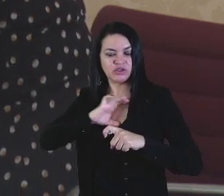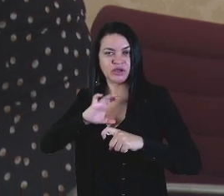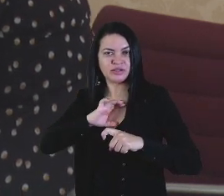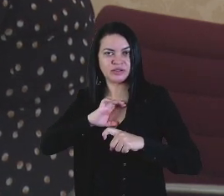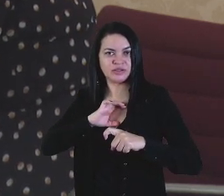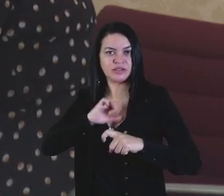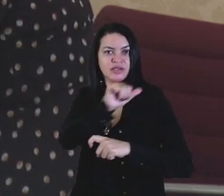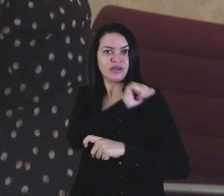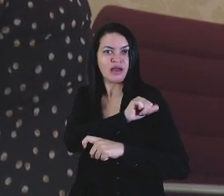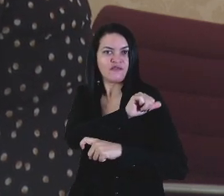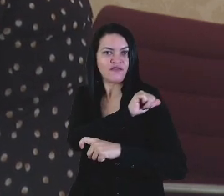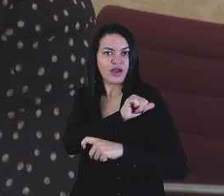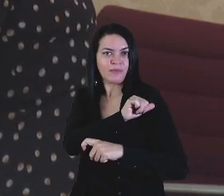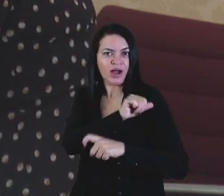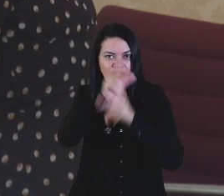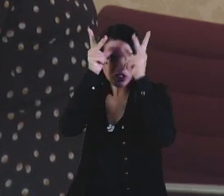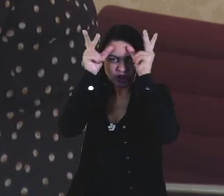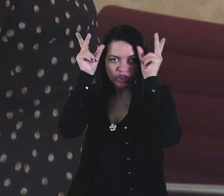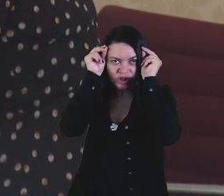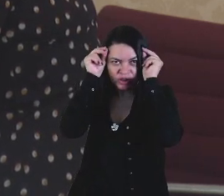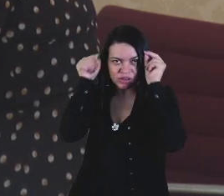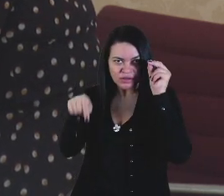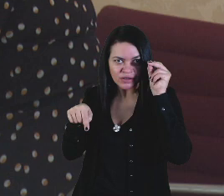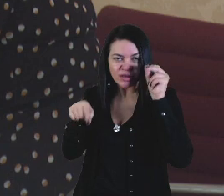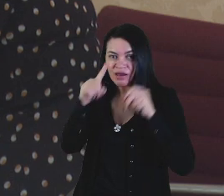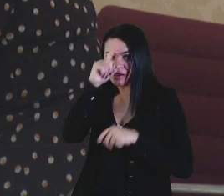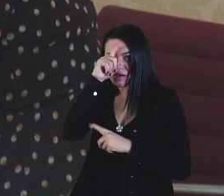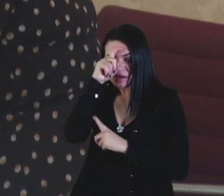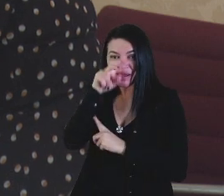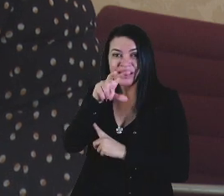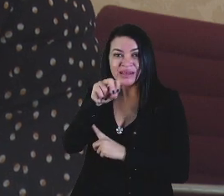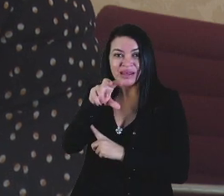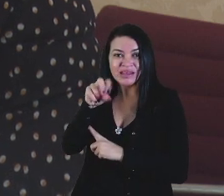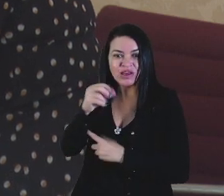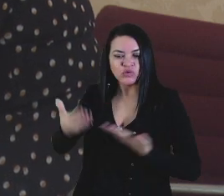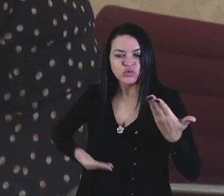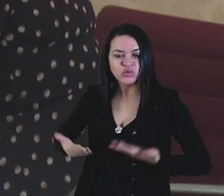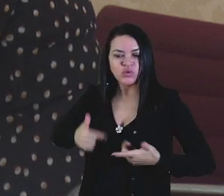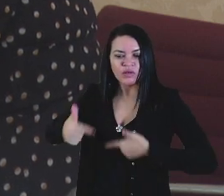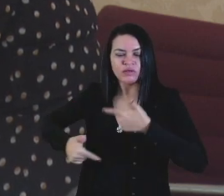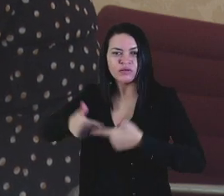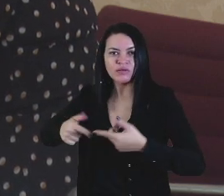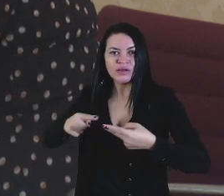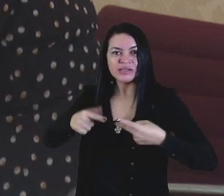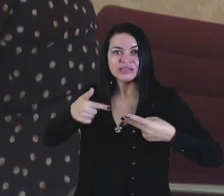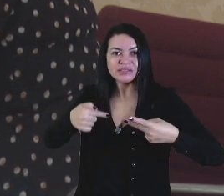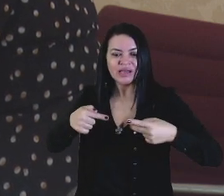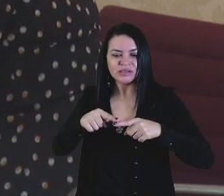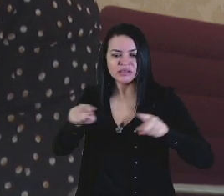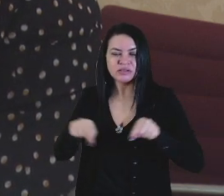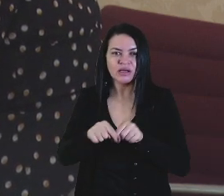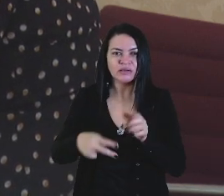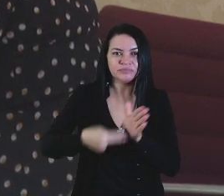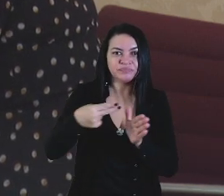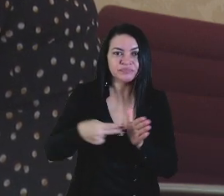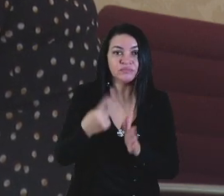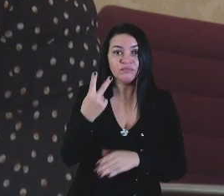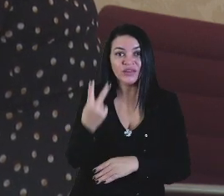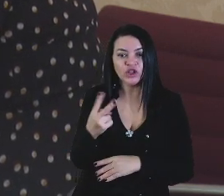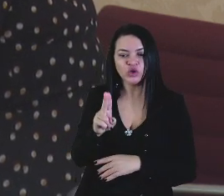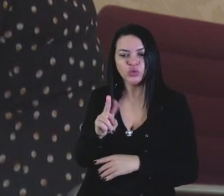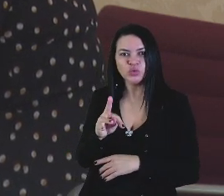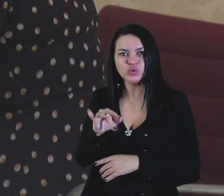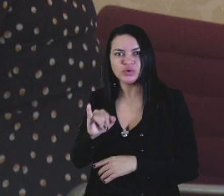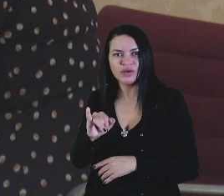nós tínhamos um hospital com 250 leitos, 500 funcionários, 7 salas de cirurgia, 2 UTIs, e por